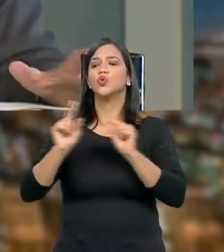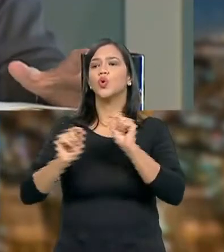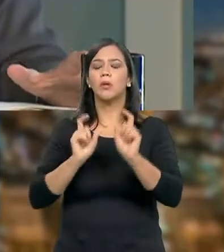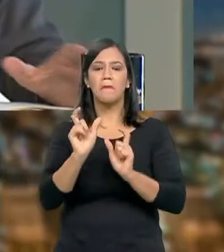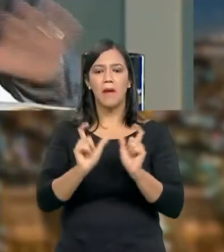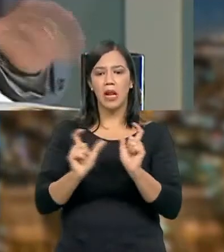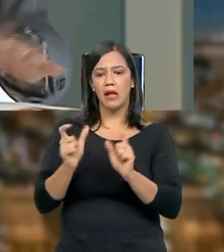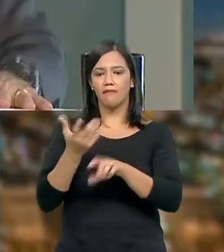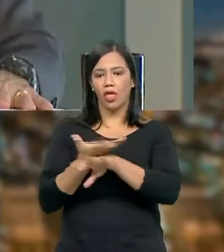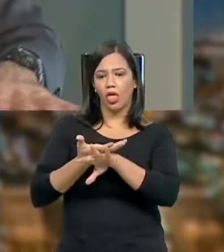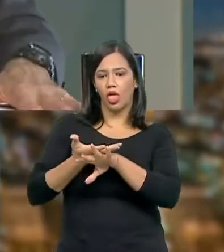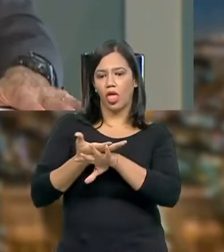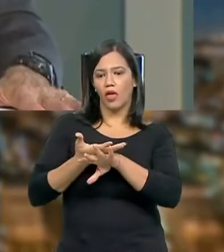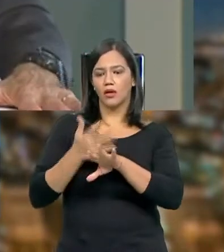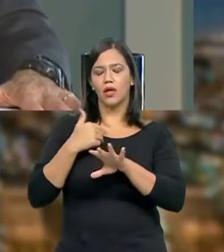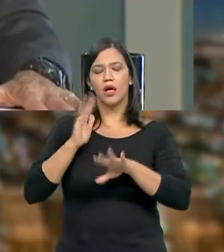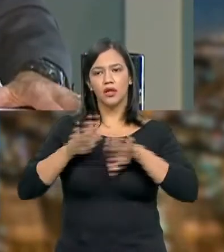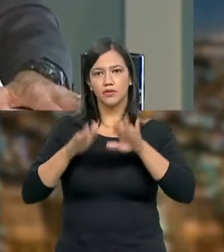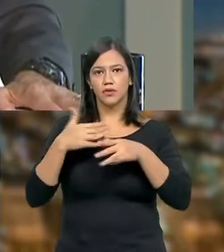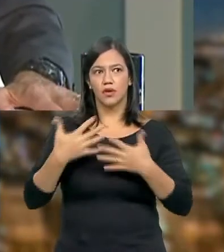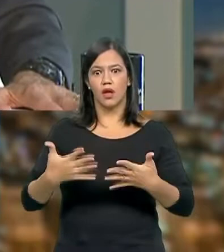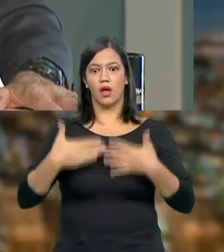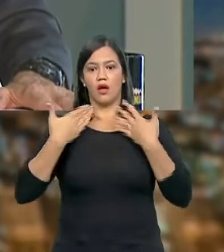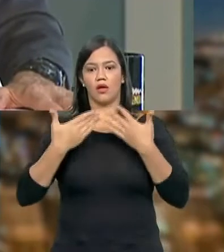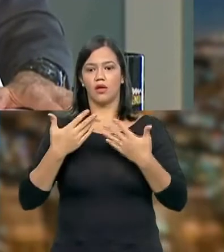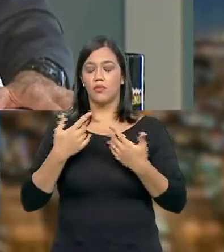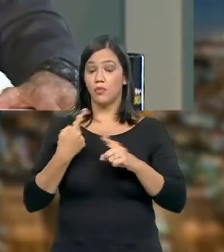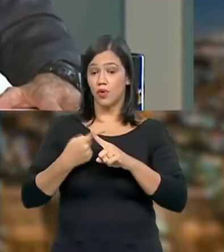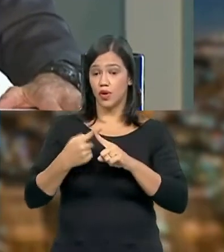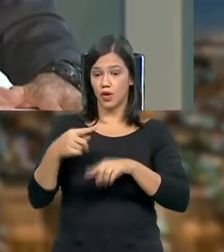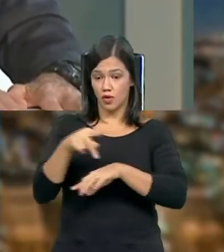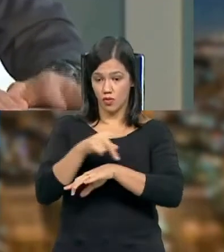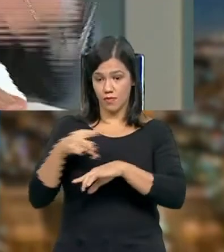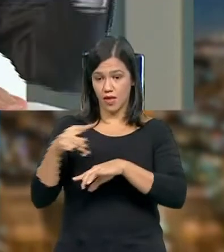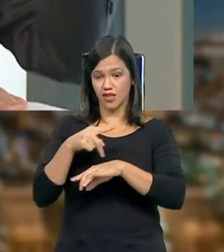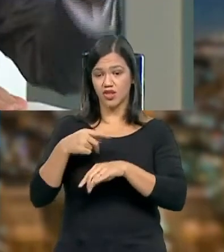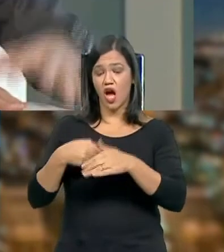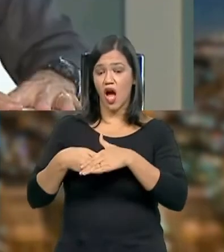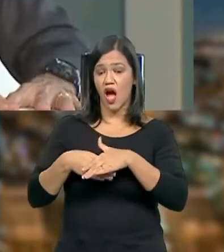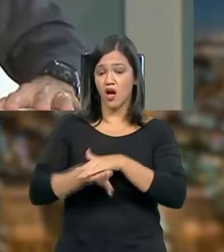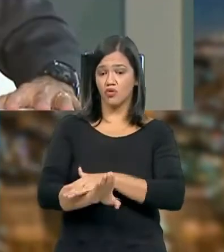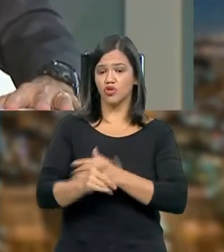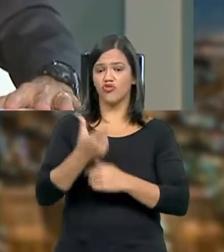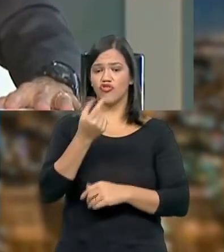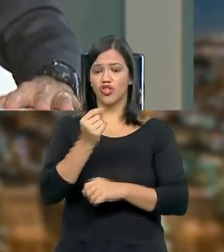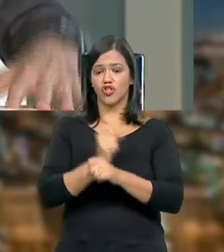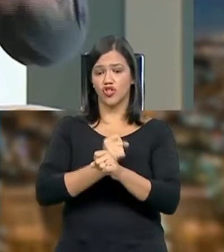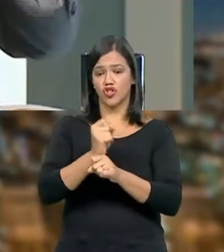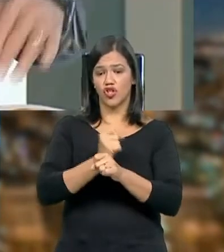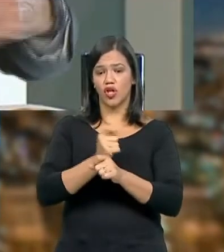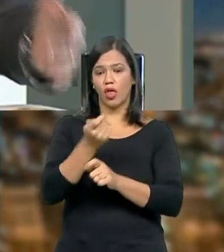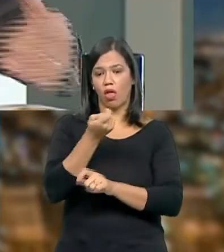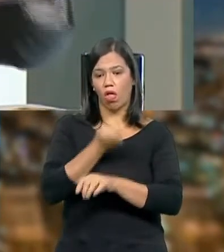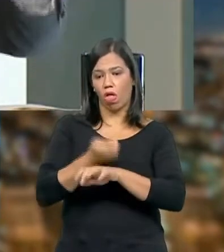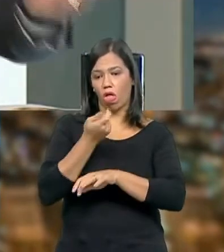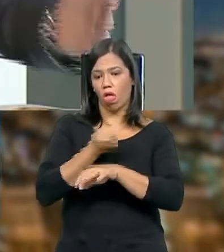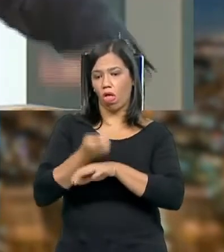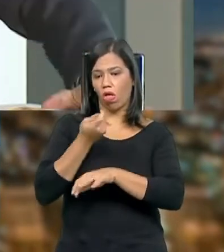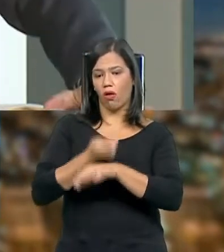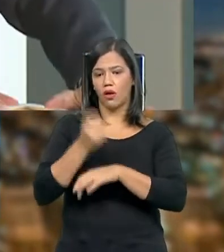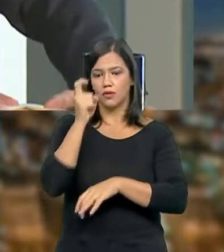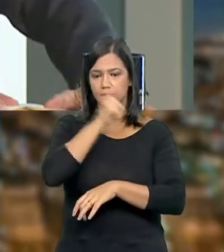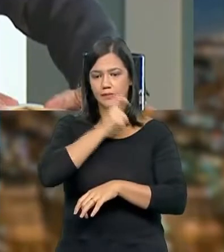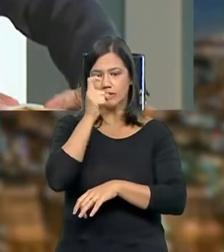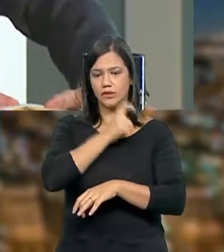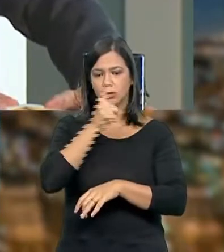palavras para falar. Isso choca um pouco um país que foi acostumado nos últimos 20 anos a mentiras frequentes